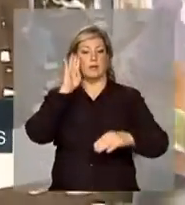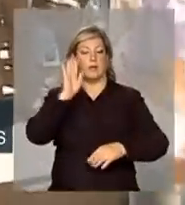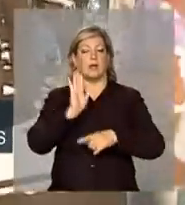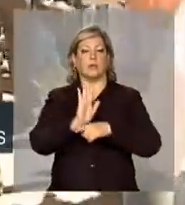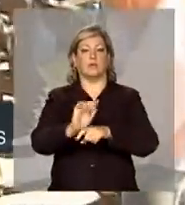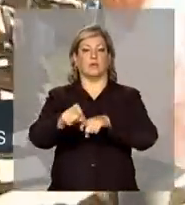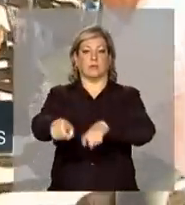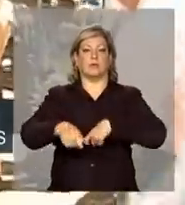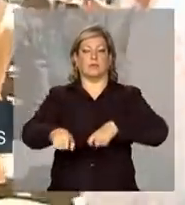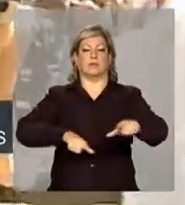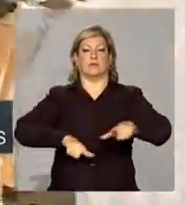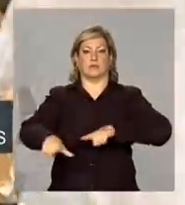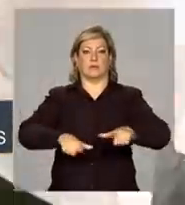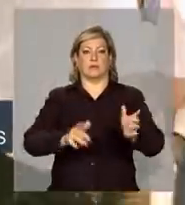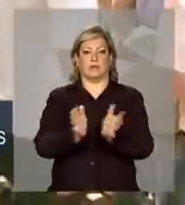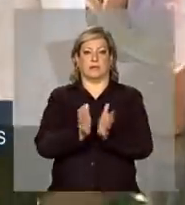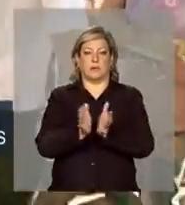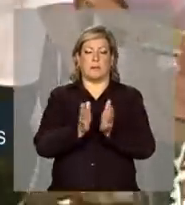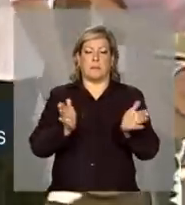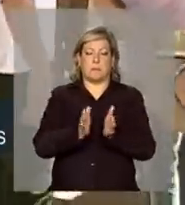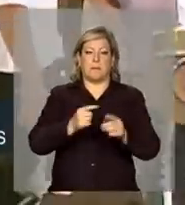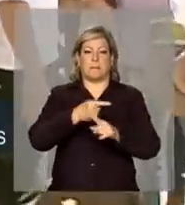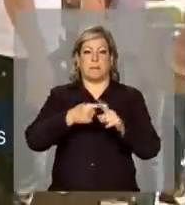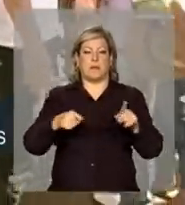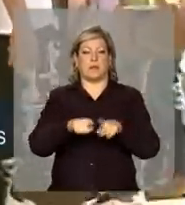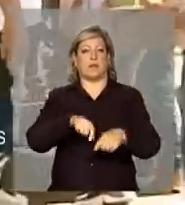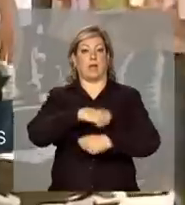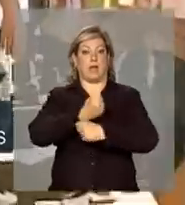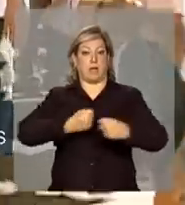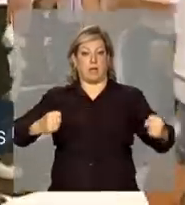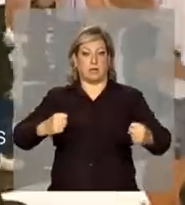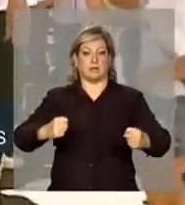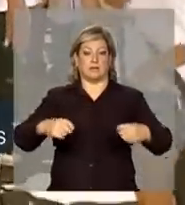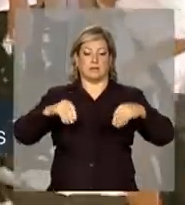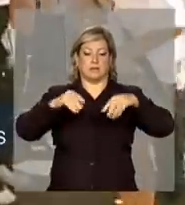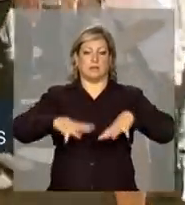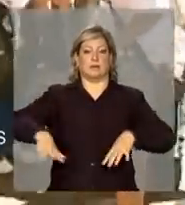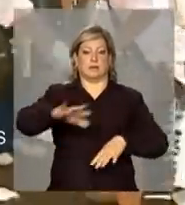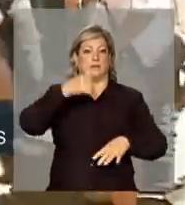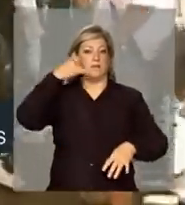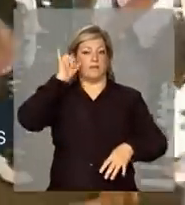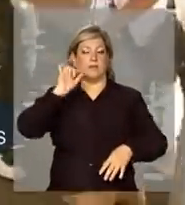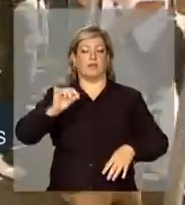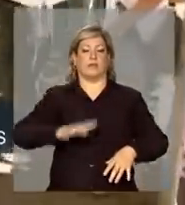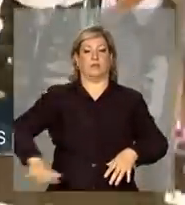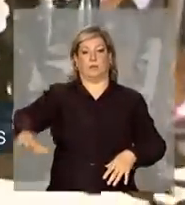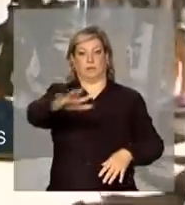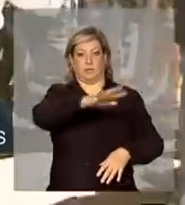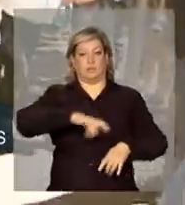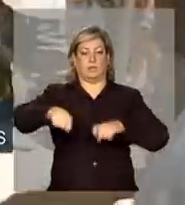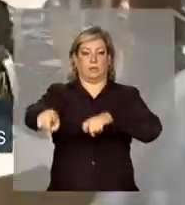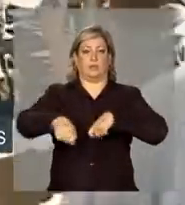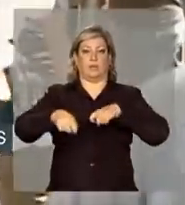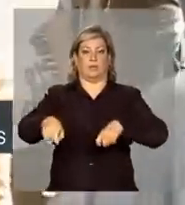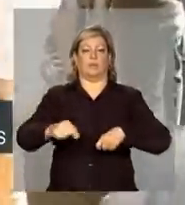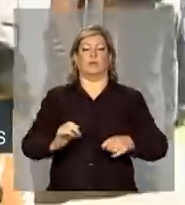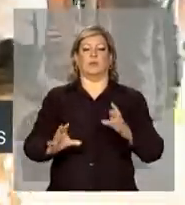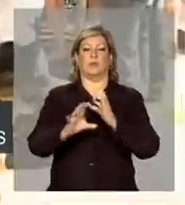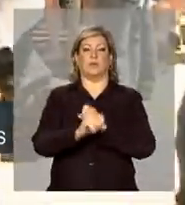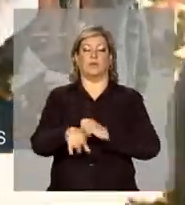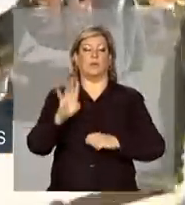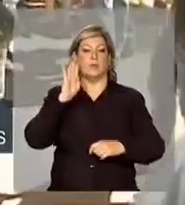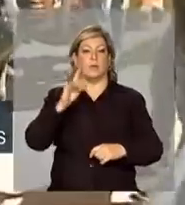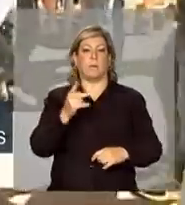produtividade de pequenas, médias e grandes propriedades rurais. Em menos de duas décadas, a produtividade das